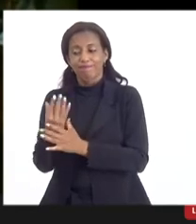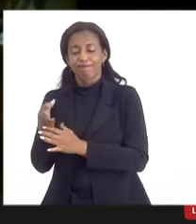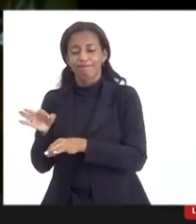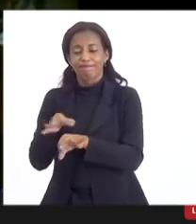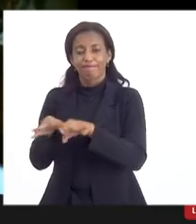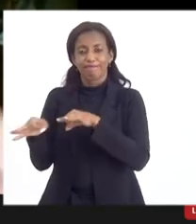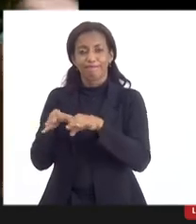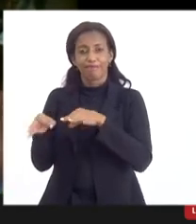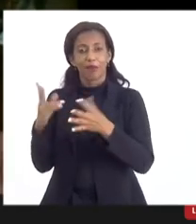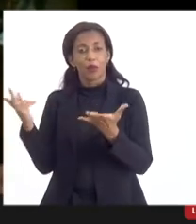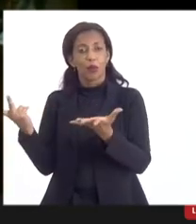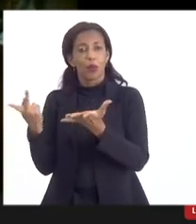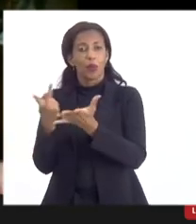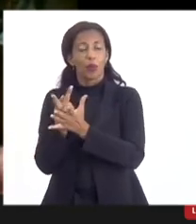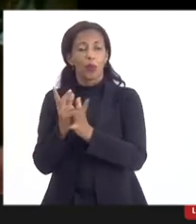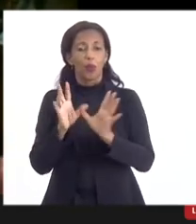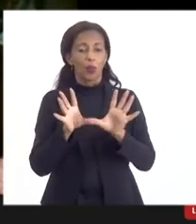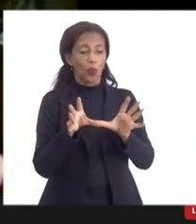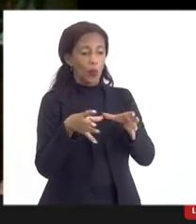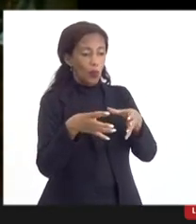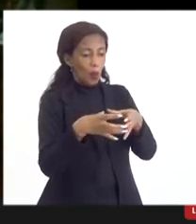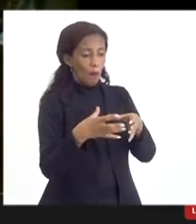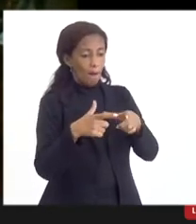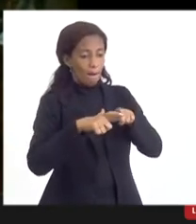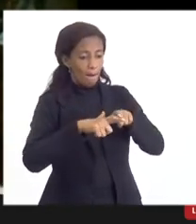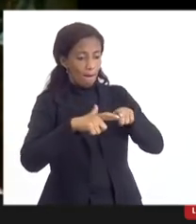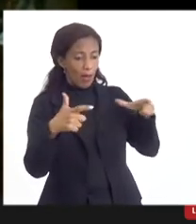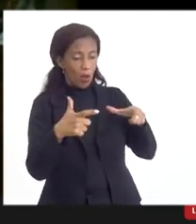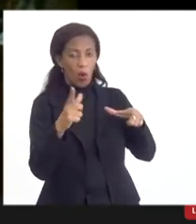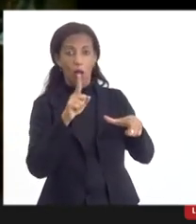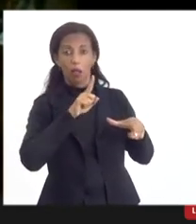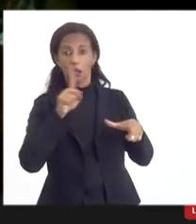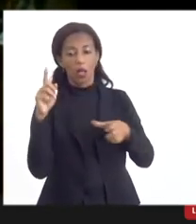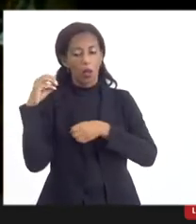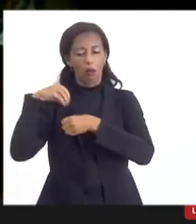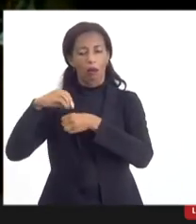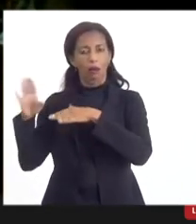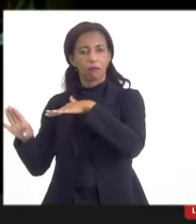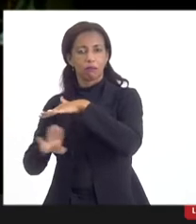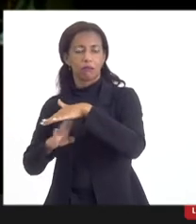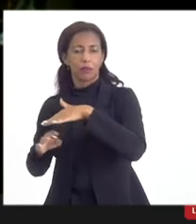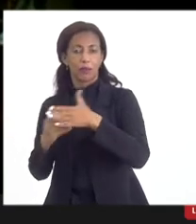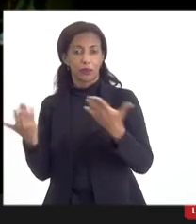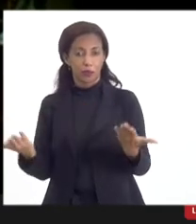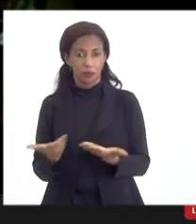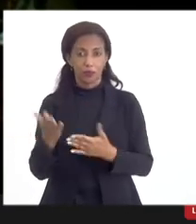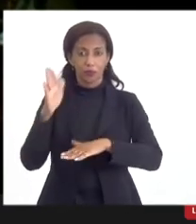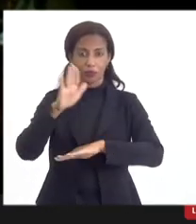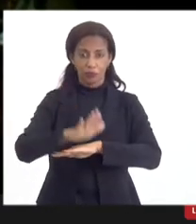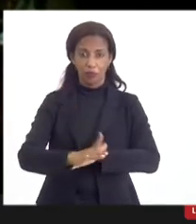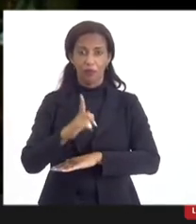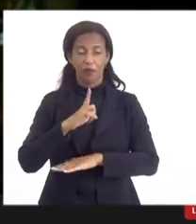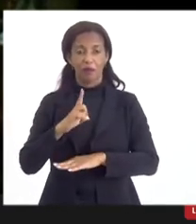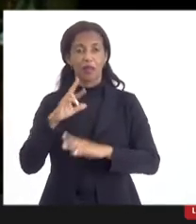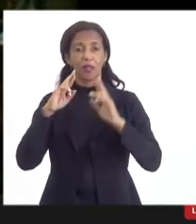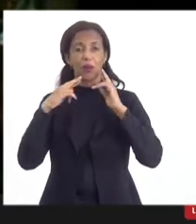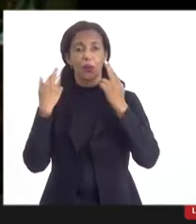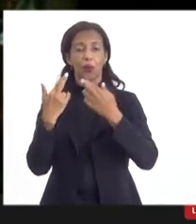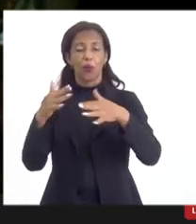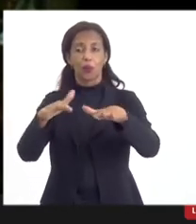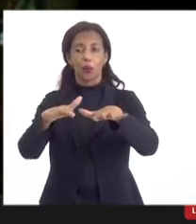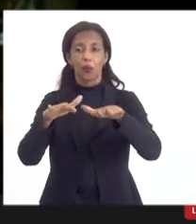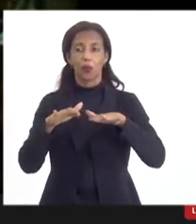que isso ocorra numa comunidade maior, não dentro de uma empresa. Então, hoje mesmo à tarde, vai ter uma audiência pública